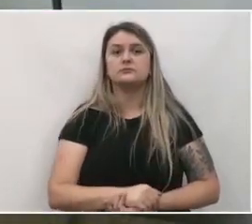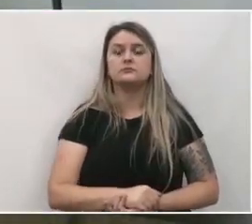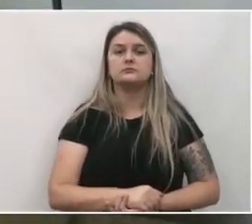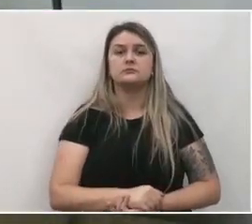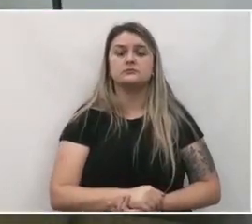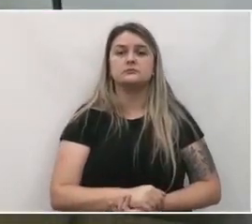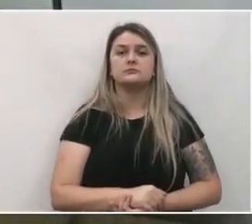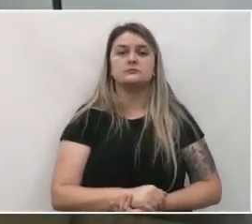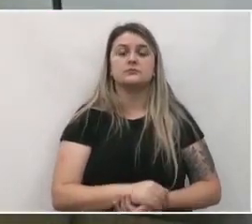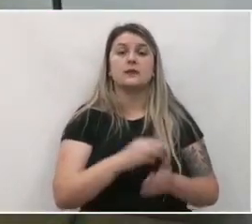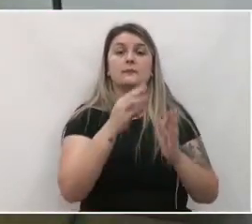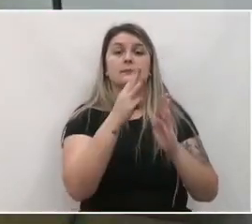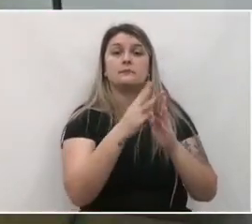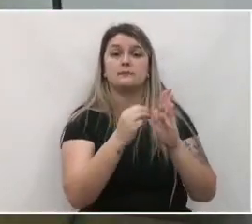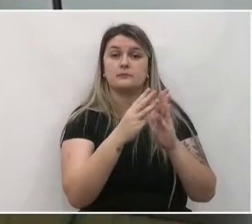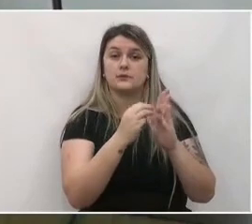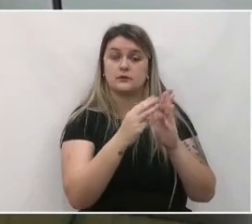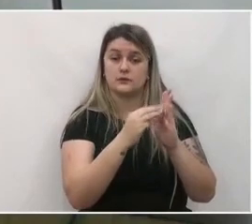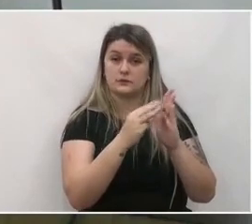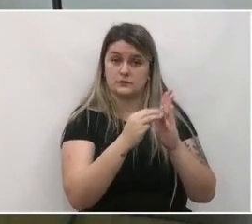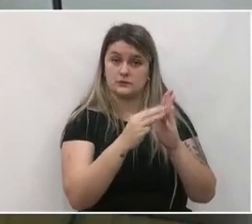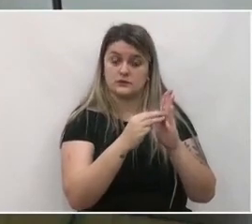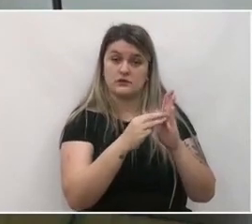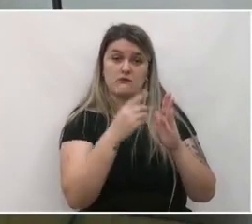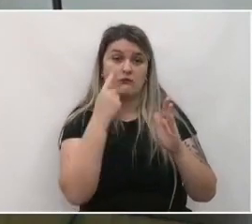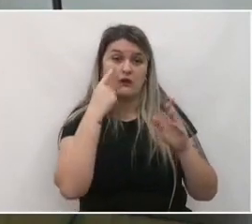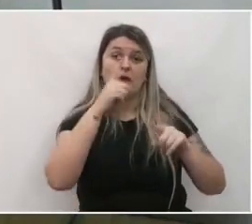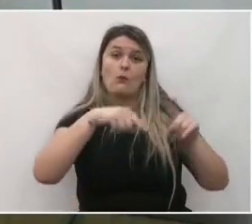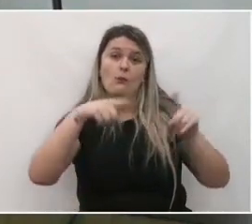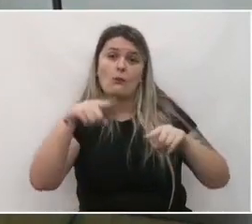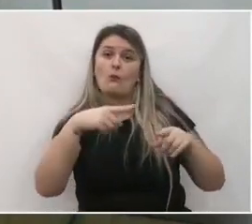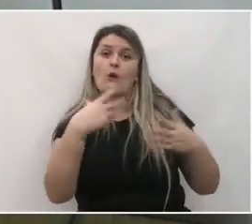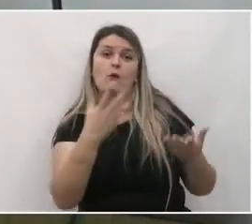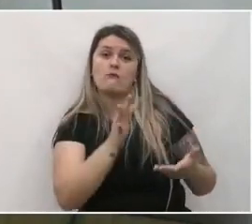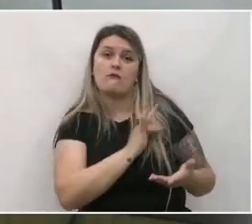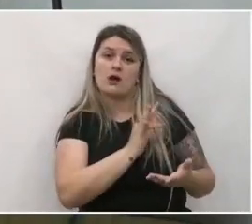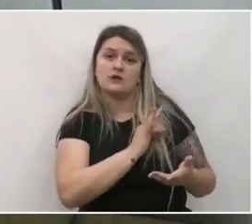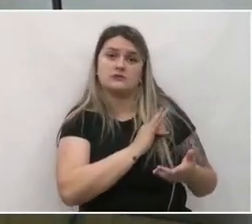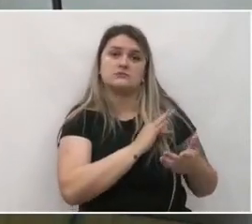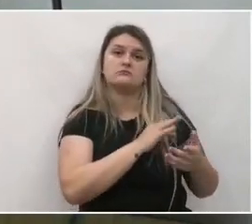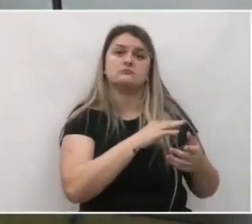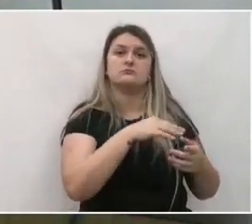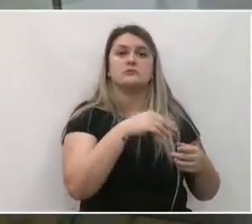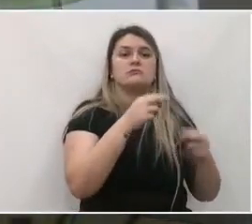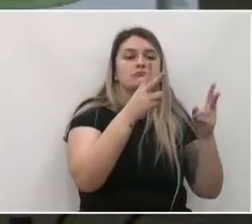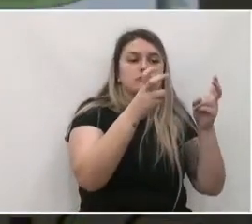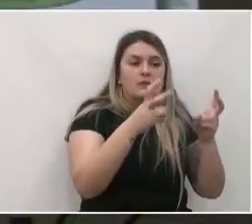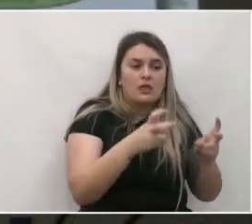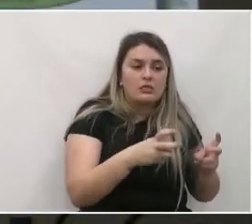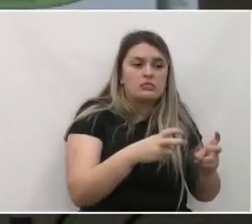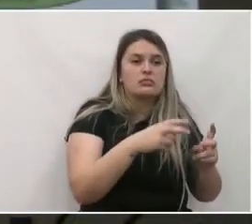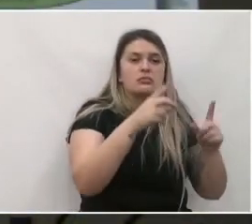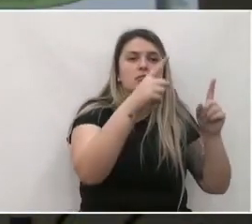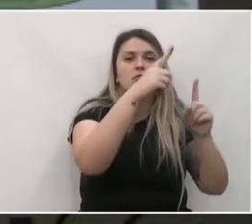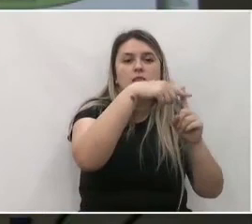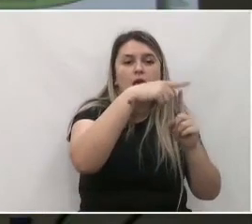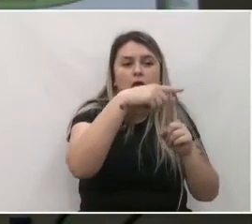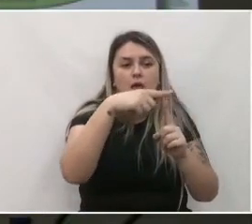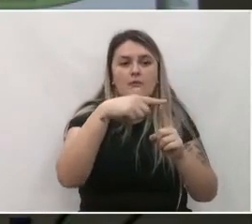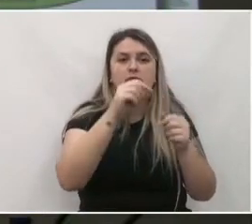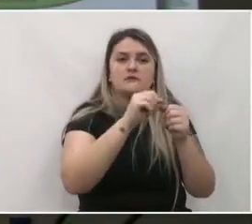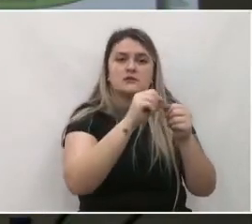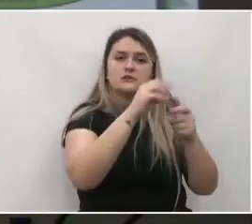então a metodologia ela depende e varia com cada fase análise temática tem uma metodologia que é focada no